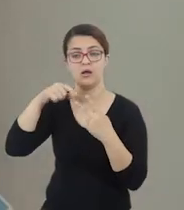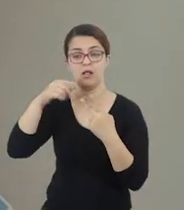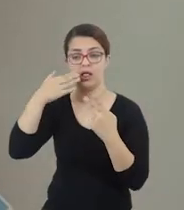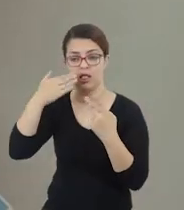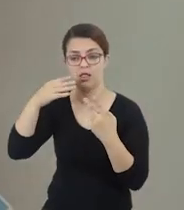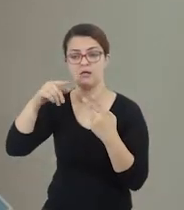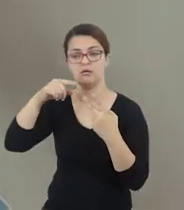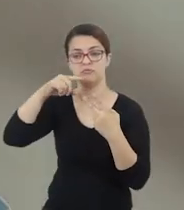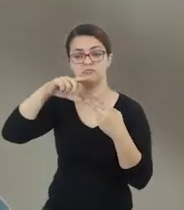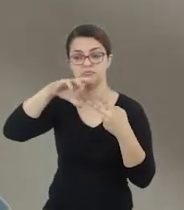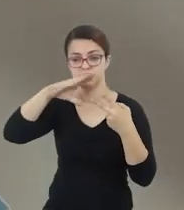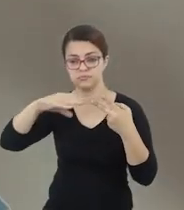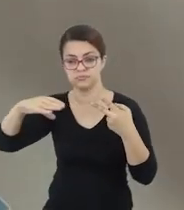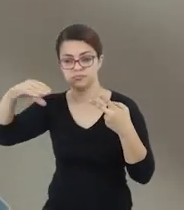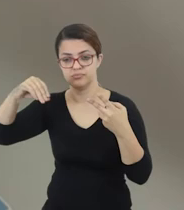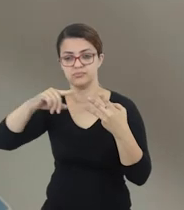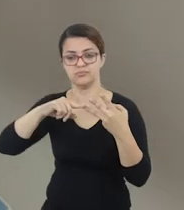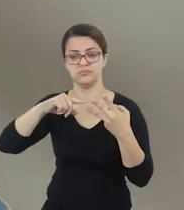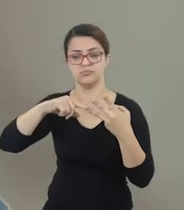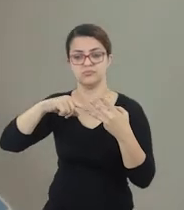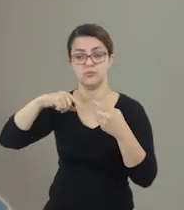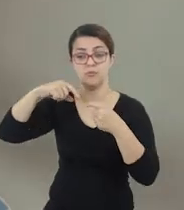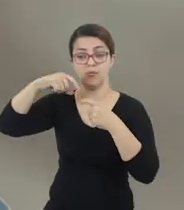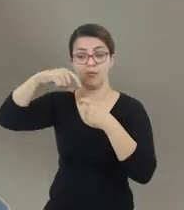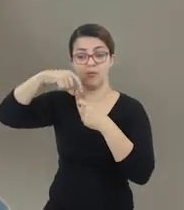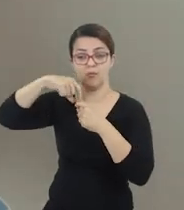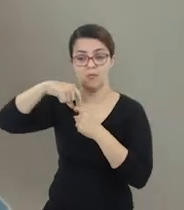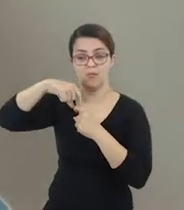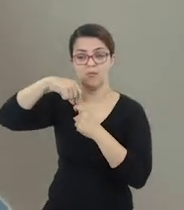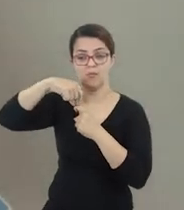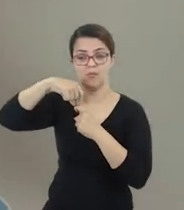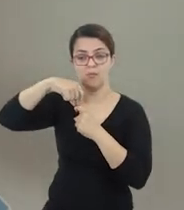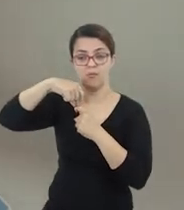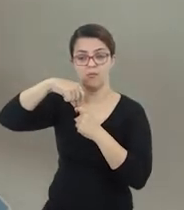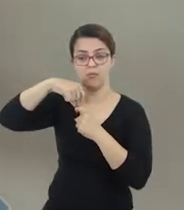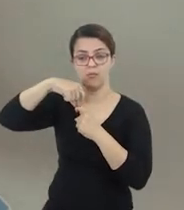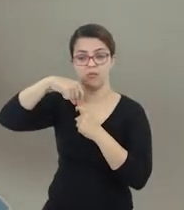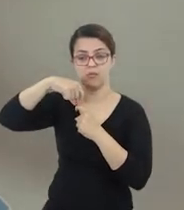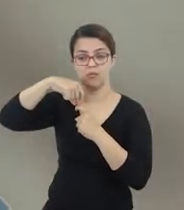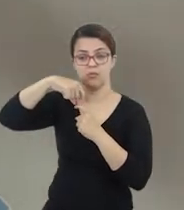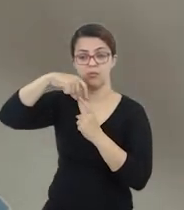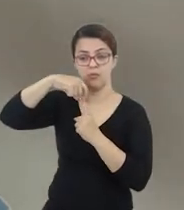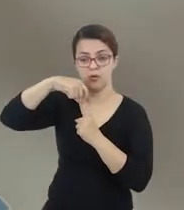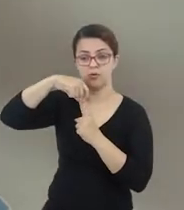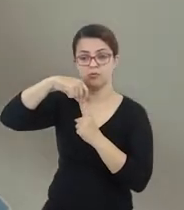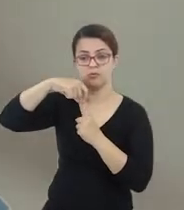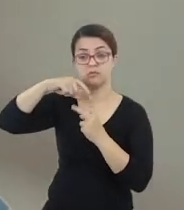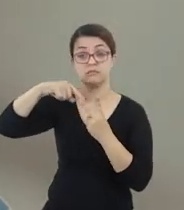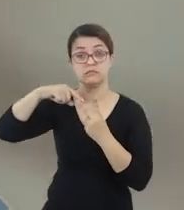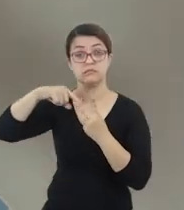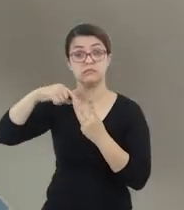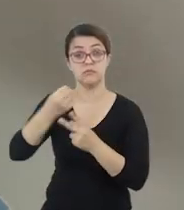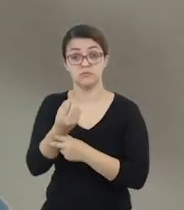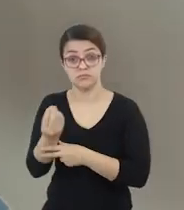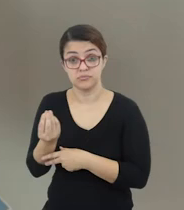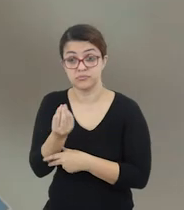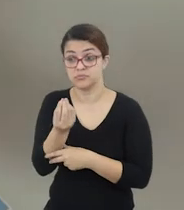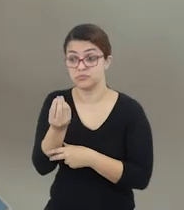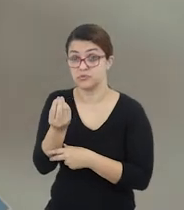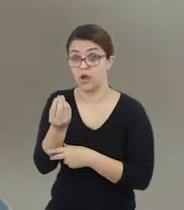é acessar ao link Lição de Casa, observar as pronúncias que serão faladas,